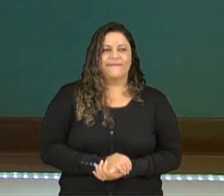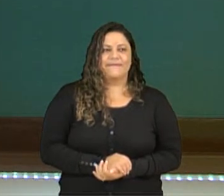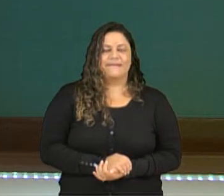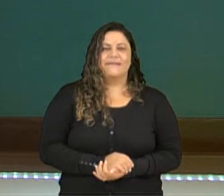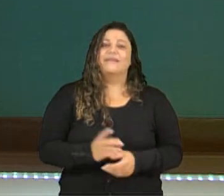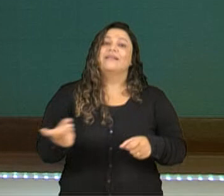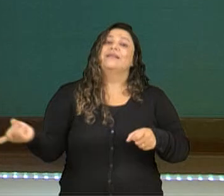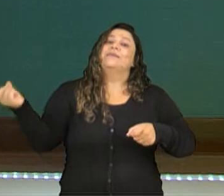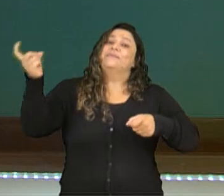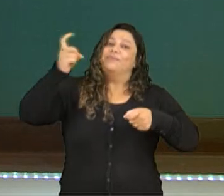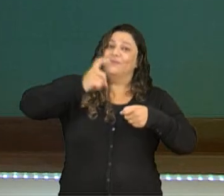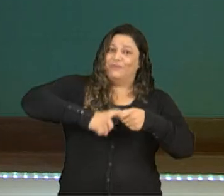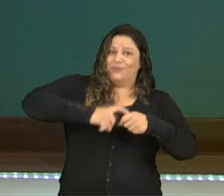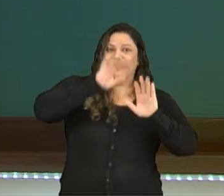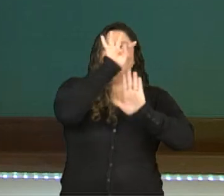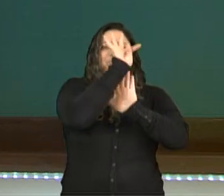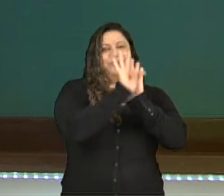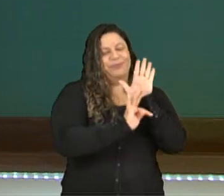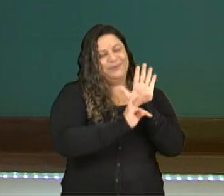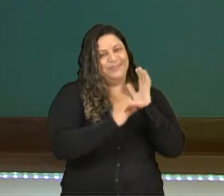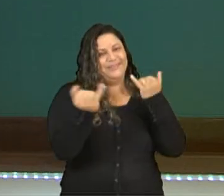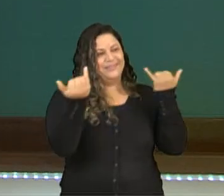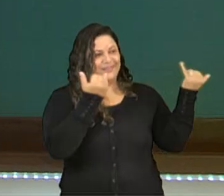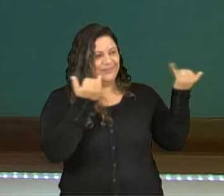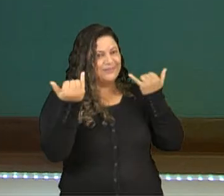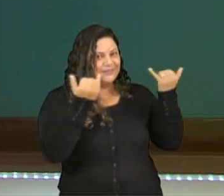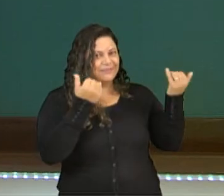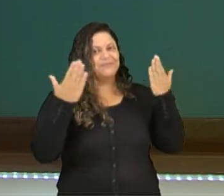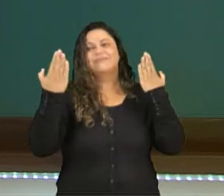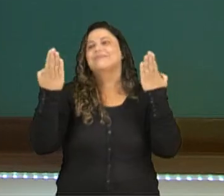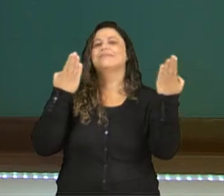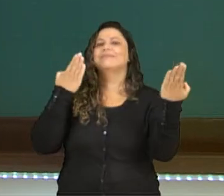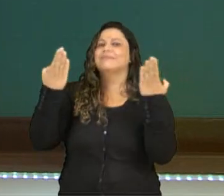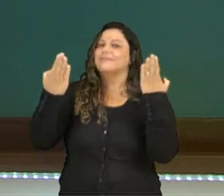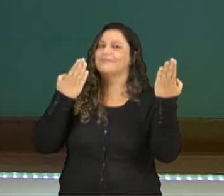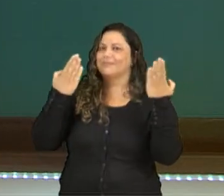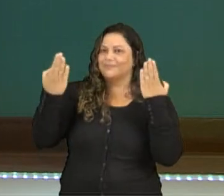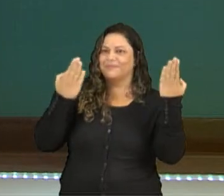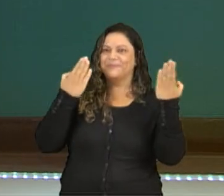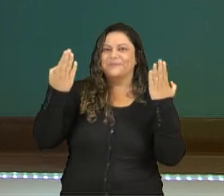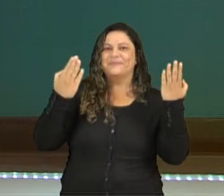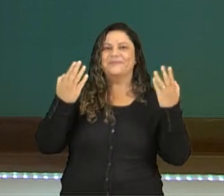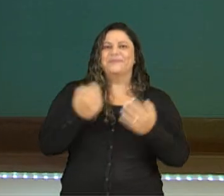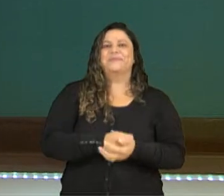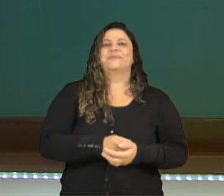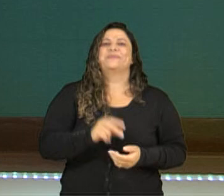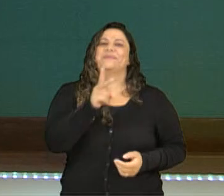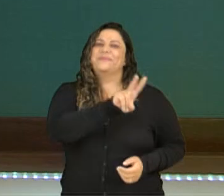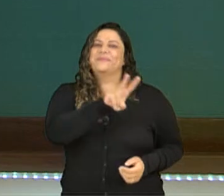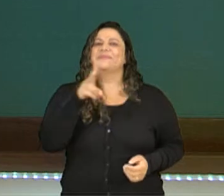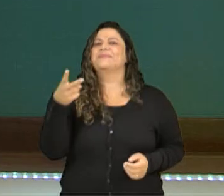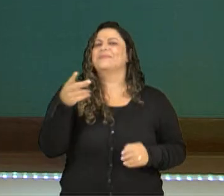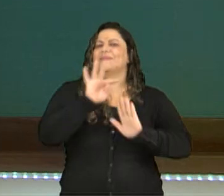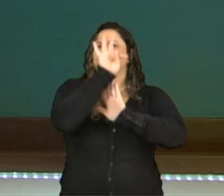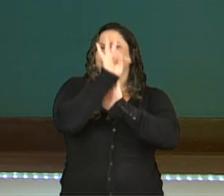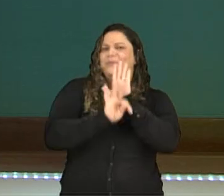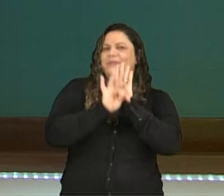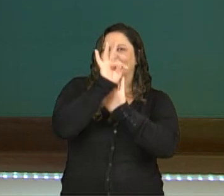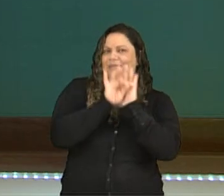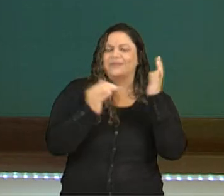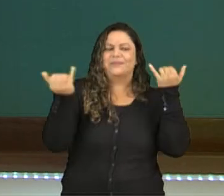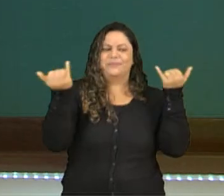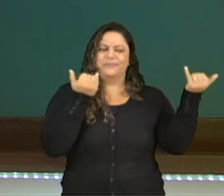informativo, então já deu para a gente fazer essa comparação entre ambos, tanto o texto informativo quanto a